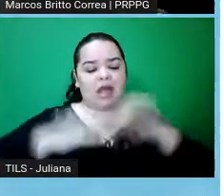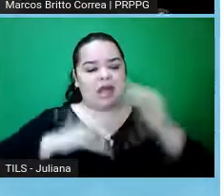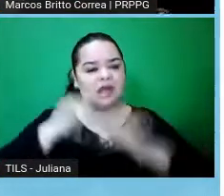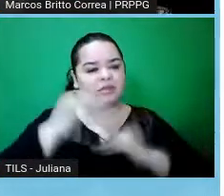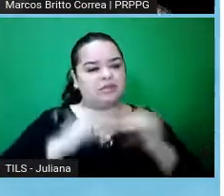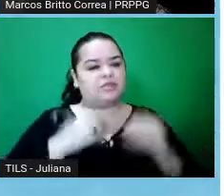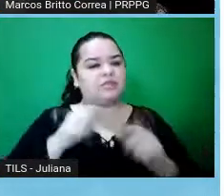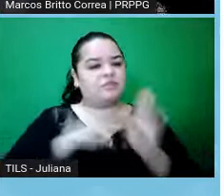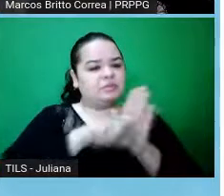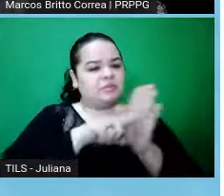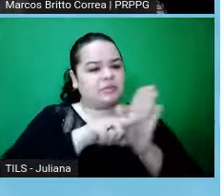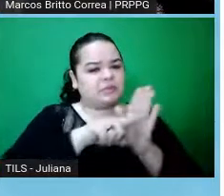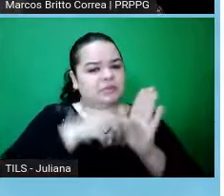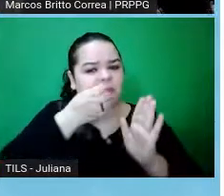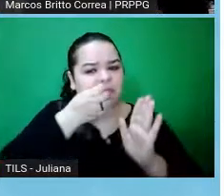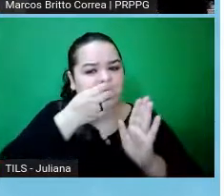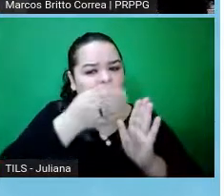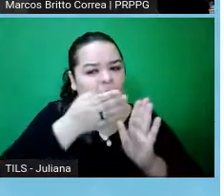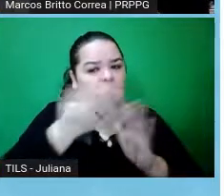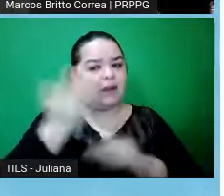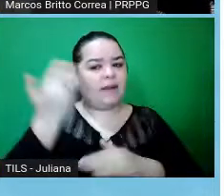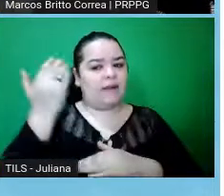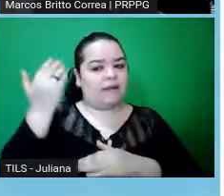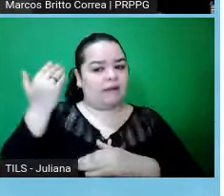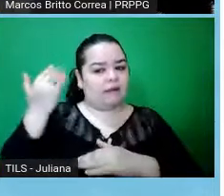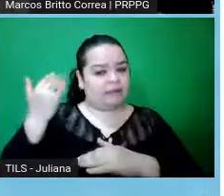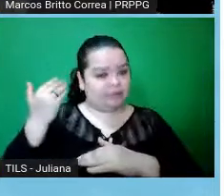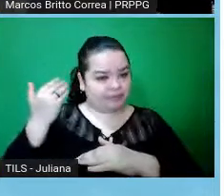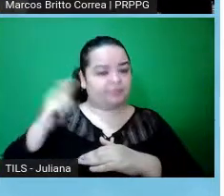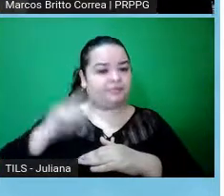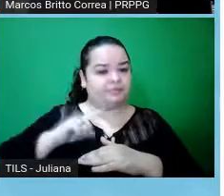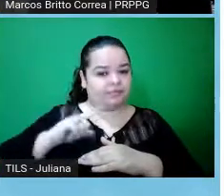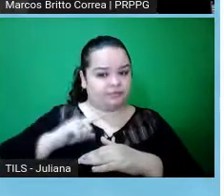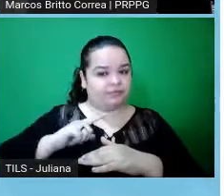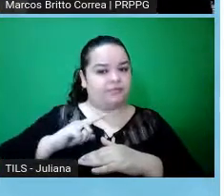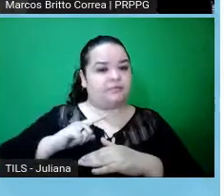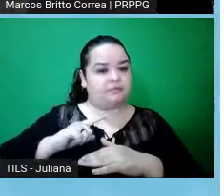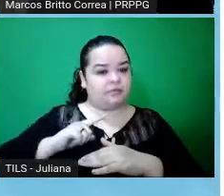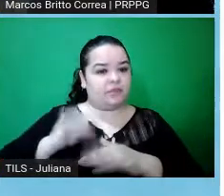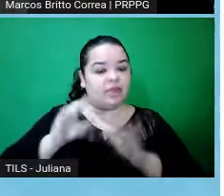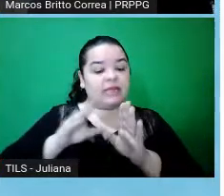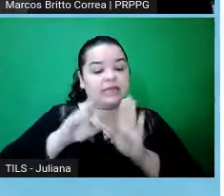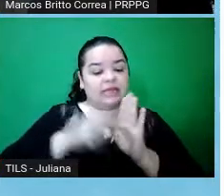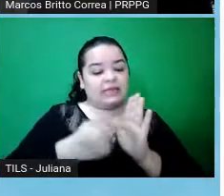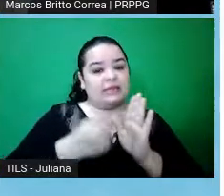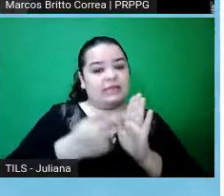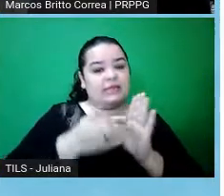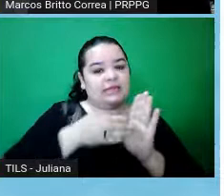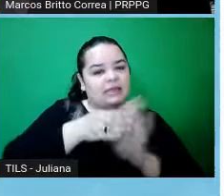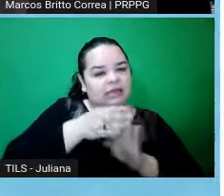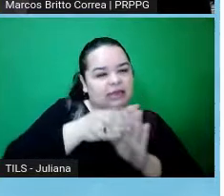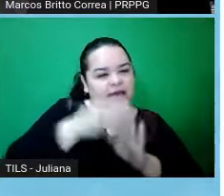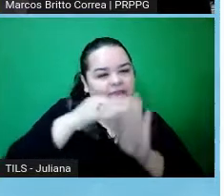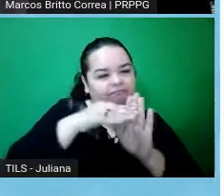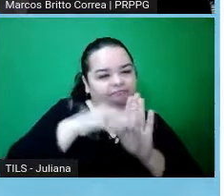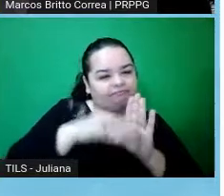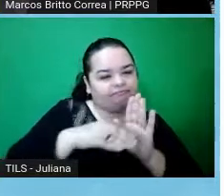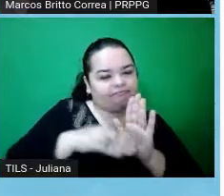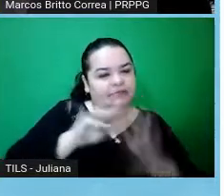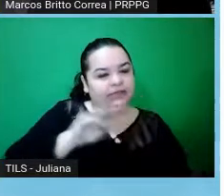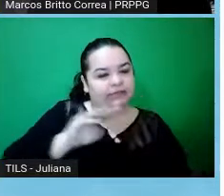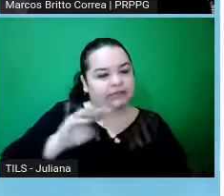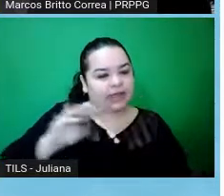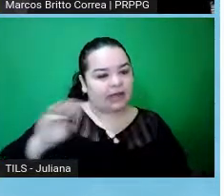na UFPEL, tá, nesse sentido, no final do ano passado a gente publicou um guia de boas práticas em pesquisa científica na UFPEL, está no site da